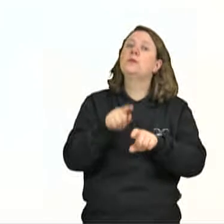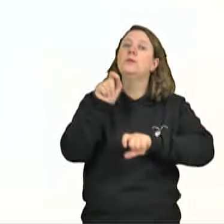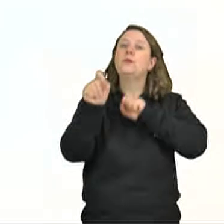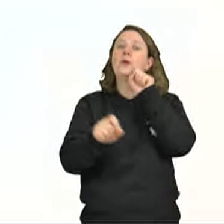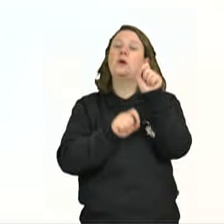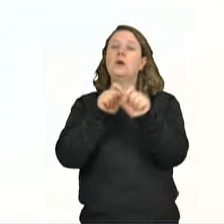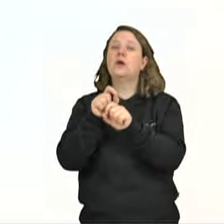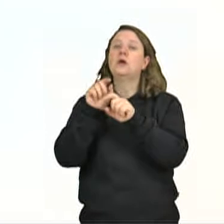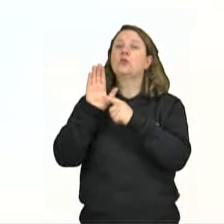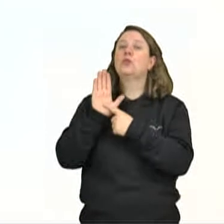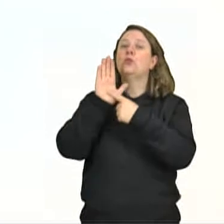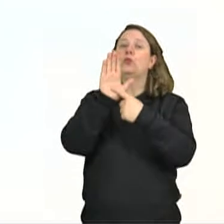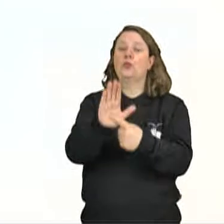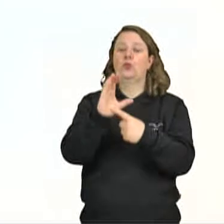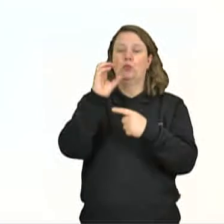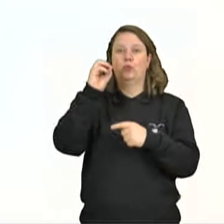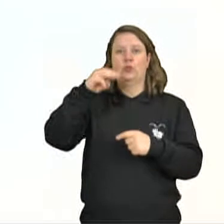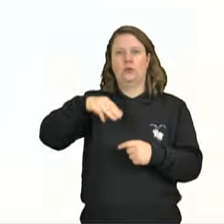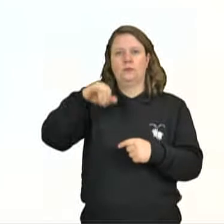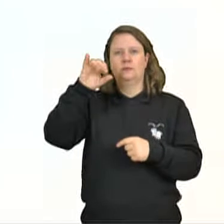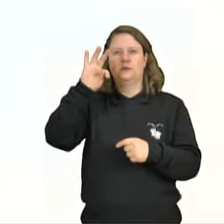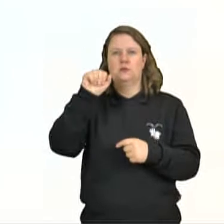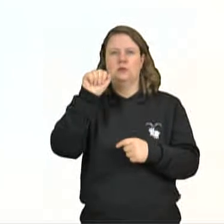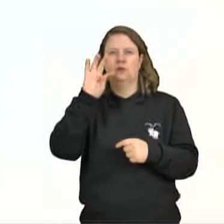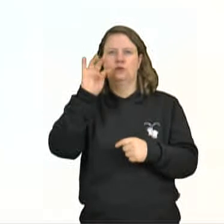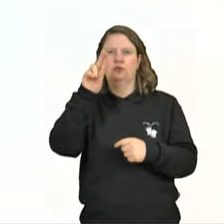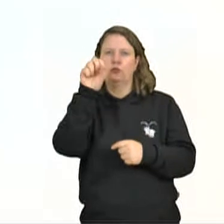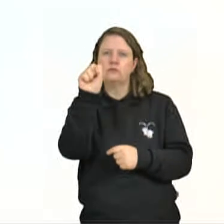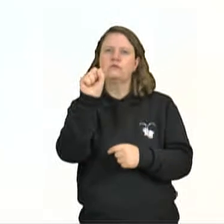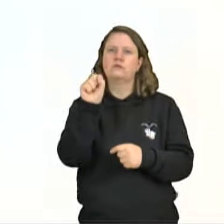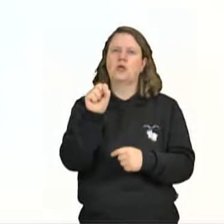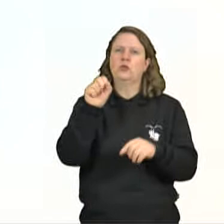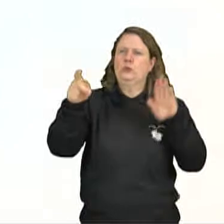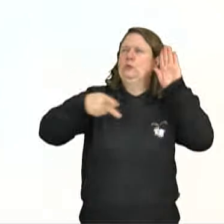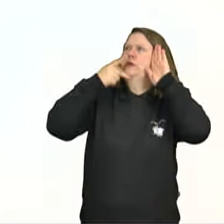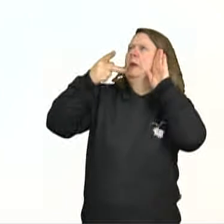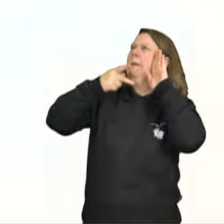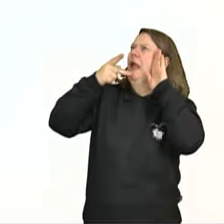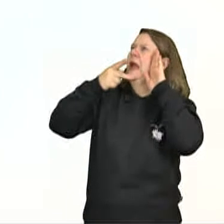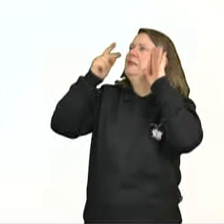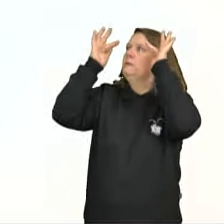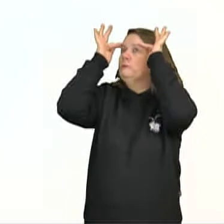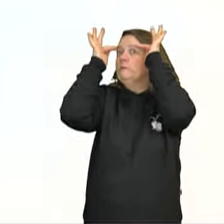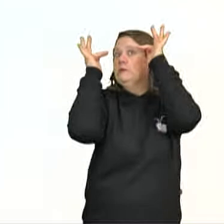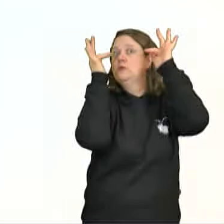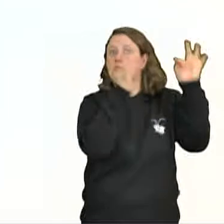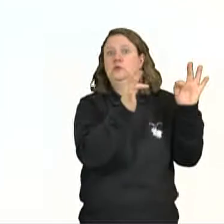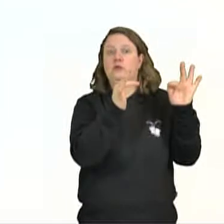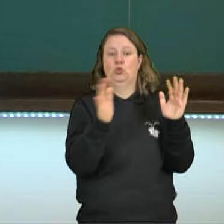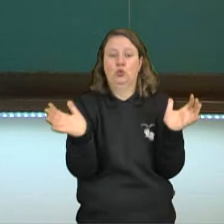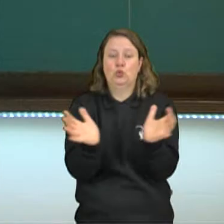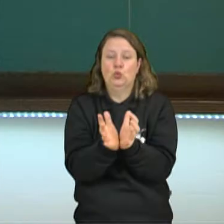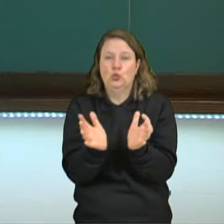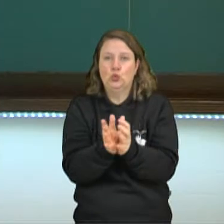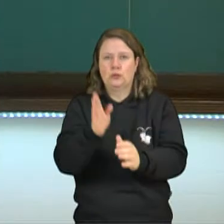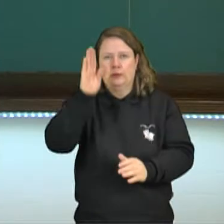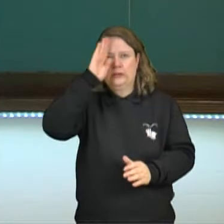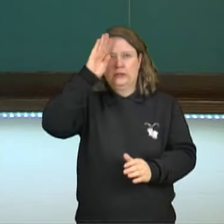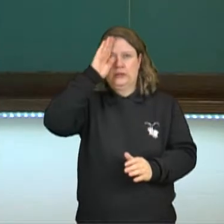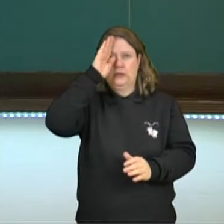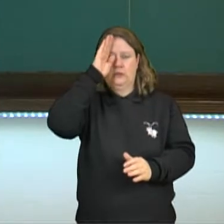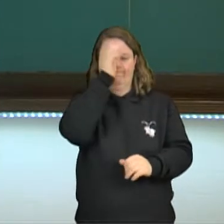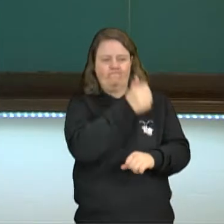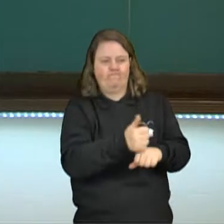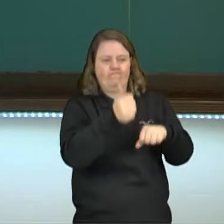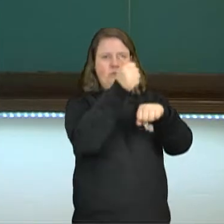destacam o comitatus, esse juramento de fidelidade que o grupo de guerreiros fazia para com o líder.